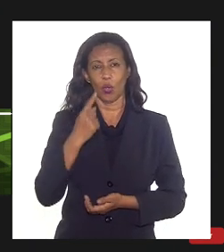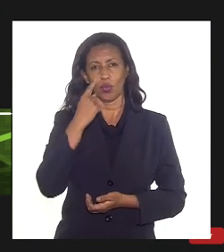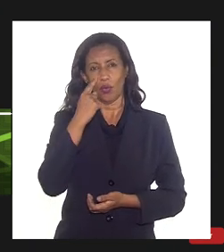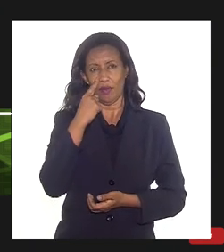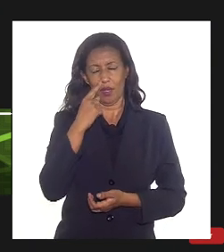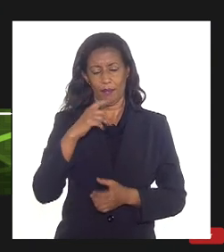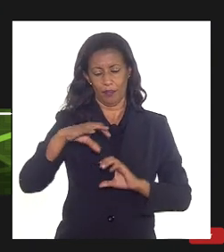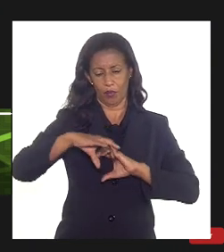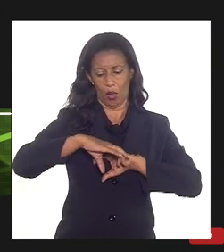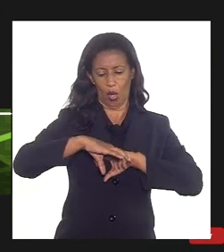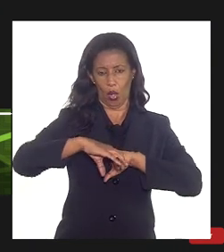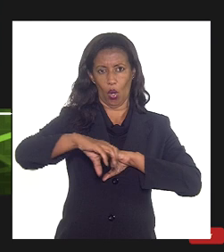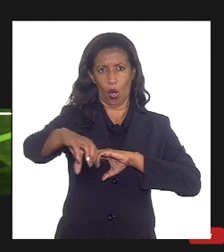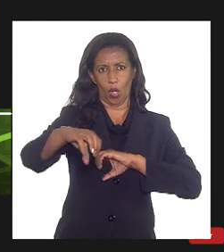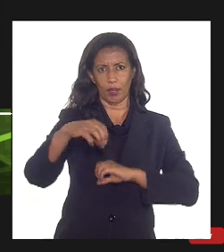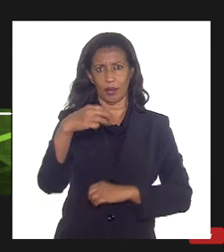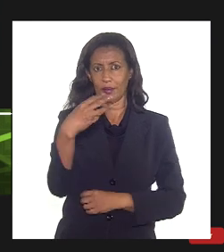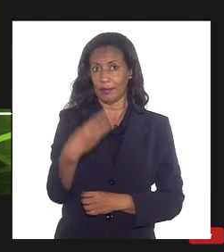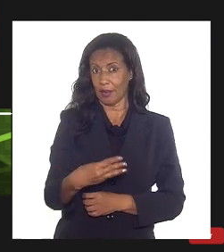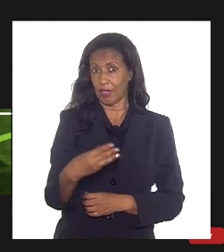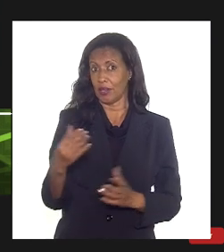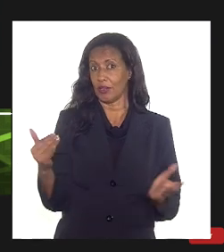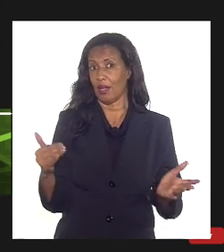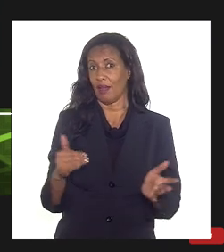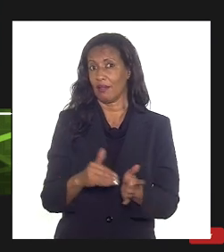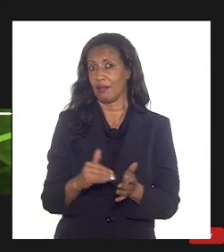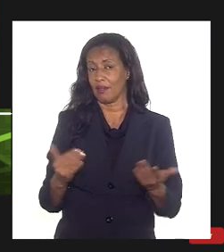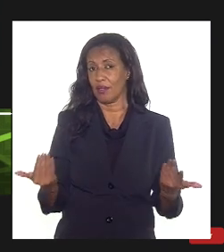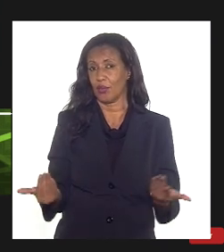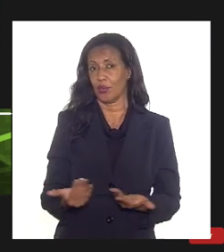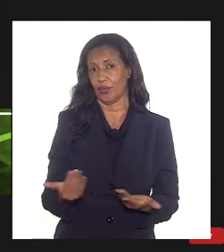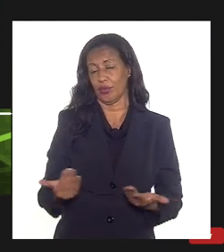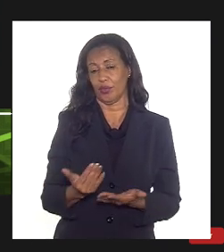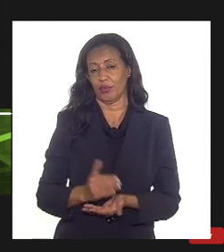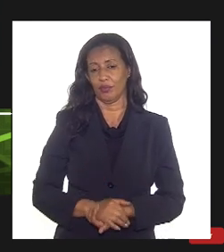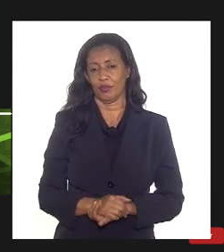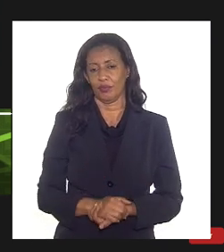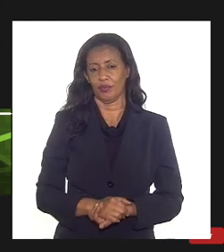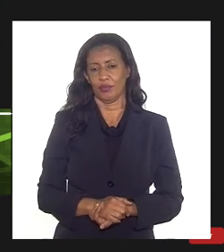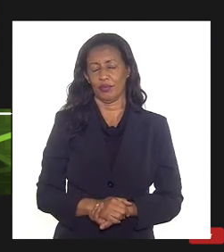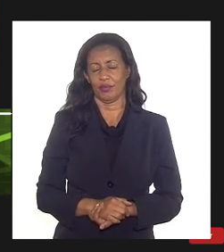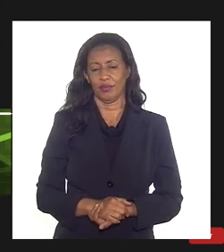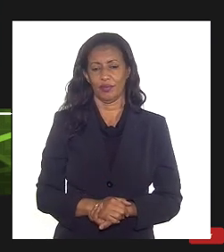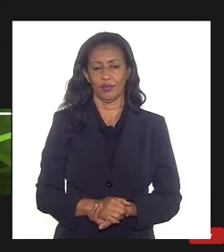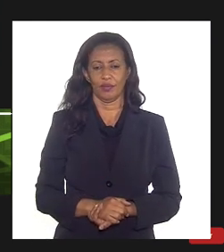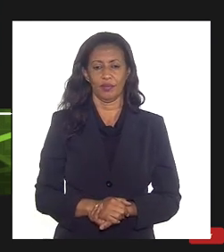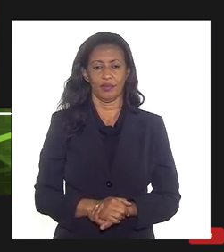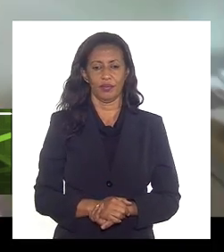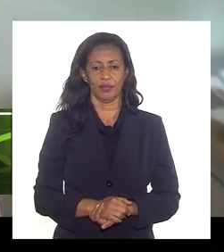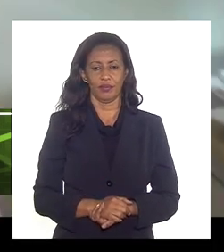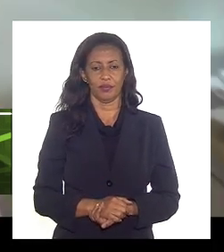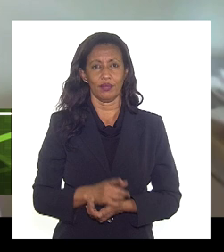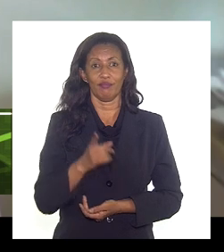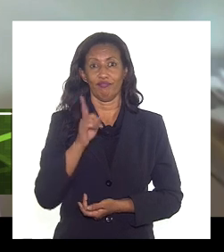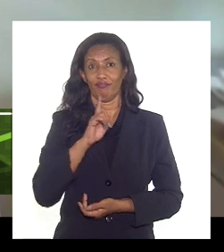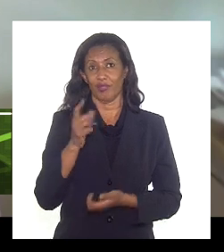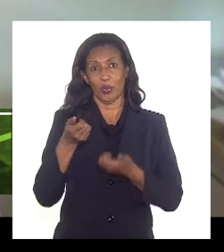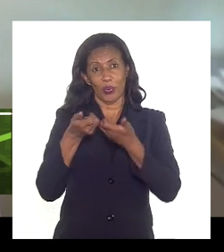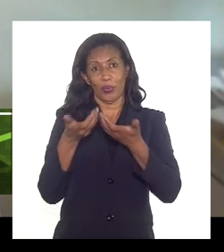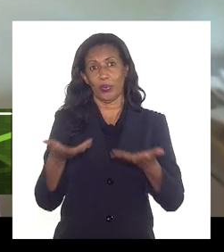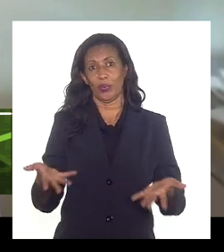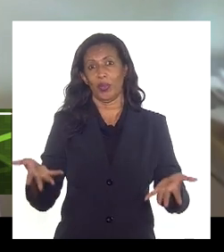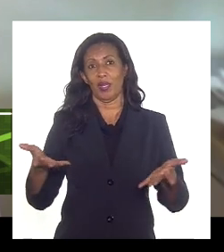3 até hoje até hoje não foi inaugurado não foi